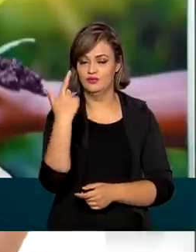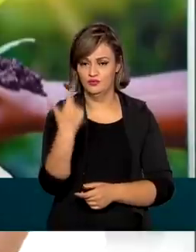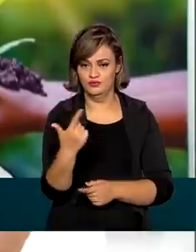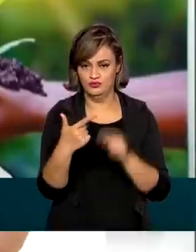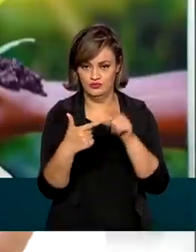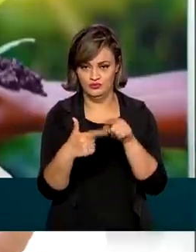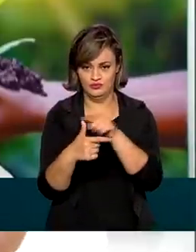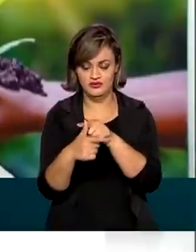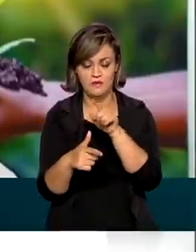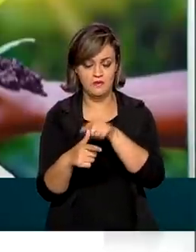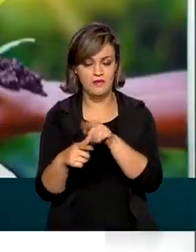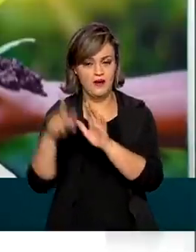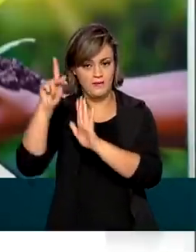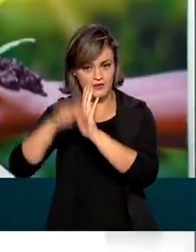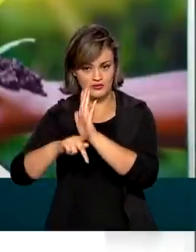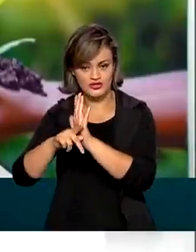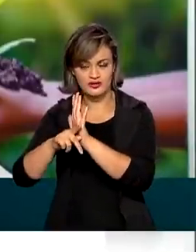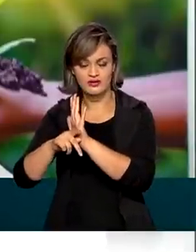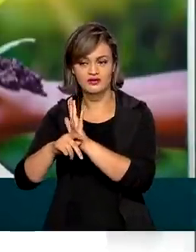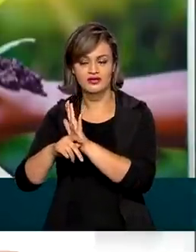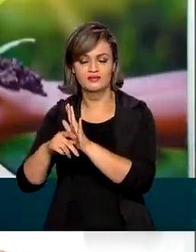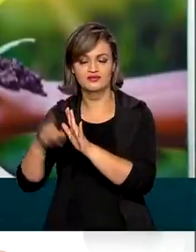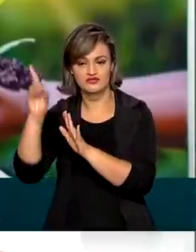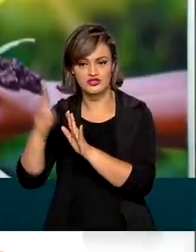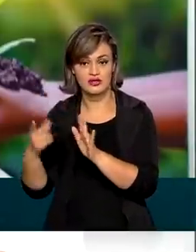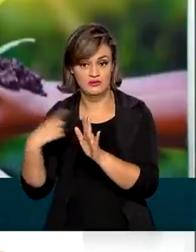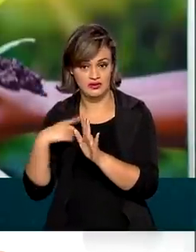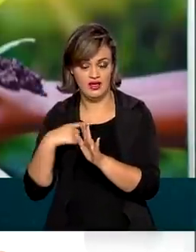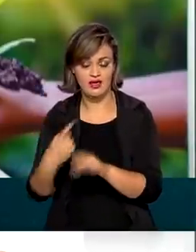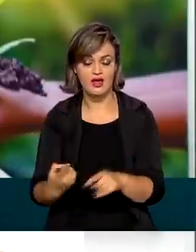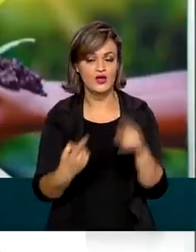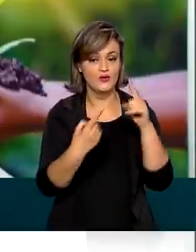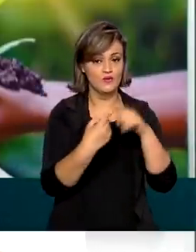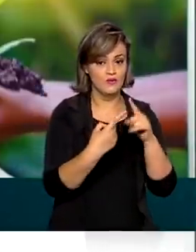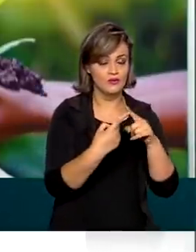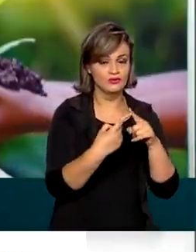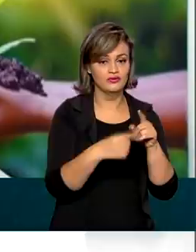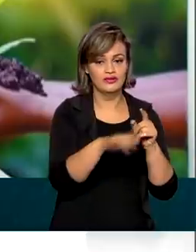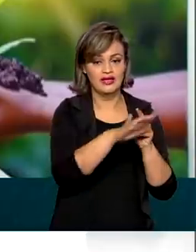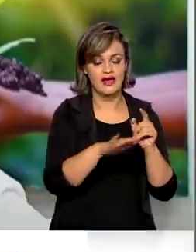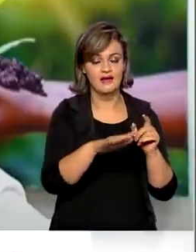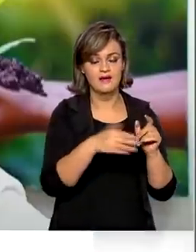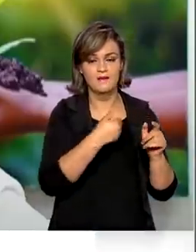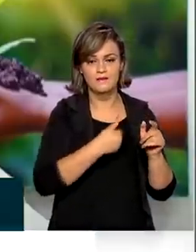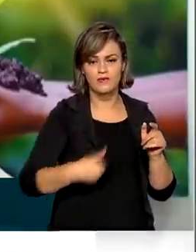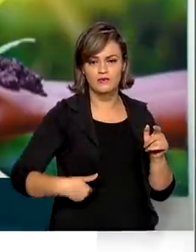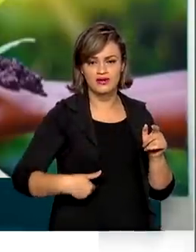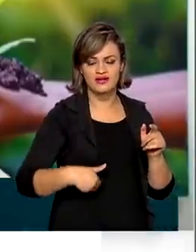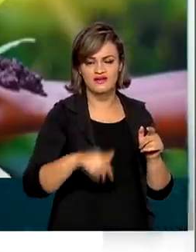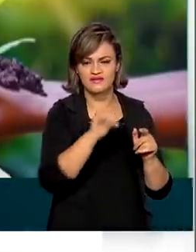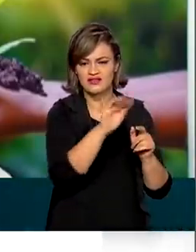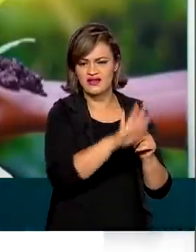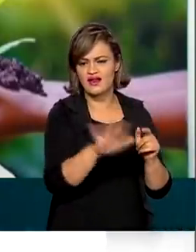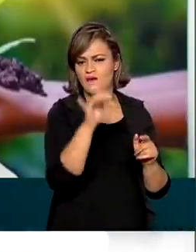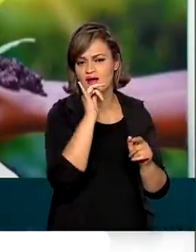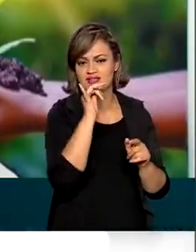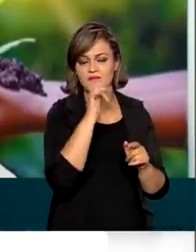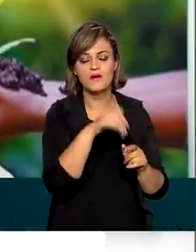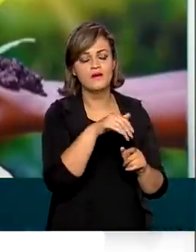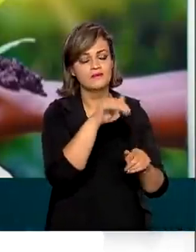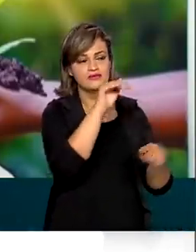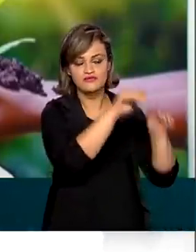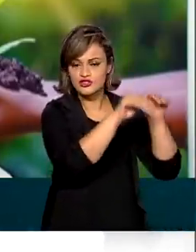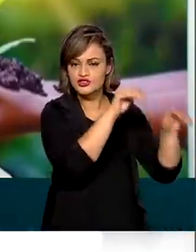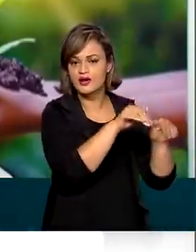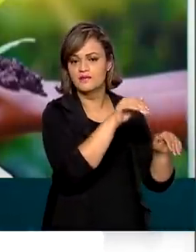interior de projeto de assentamento, que é o beneficiário da Reforma Agrária, e outra no interior de gleba pública federal, que são aqueles produtores que foram chamados a vir